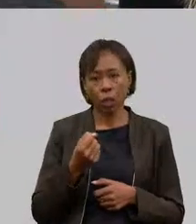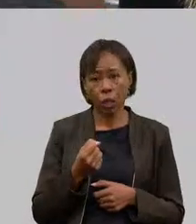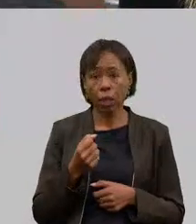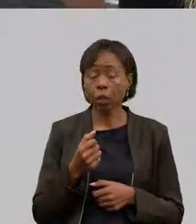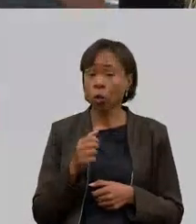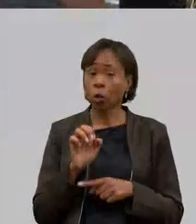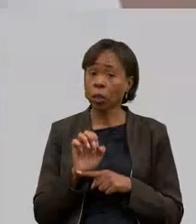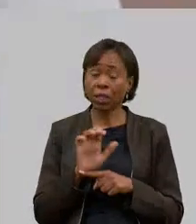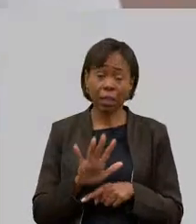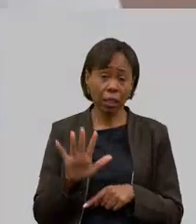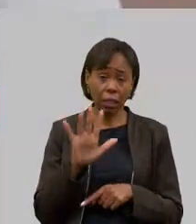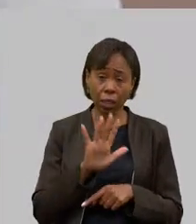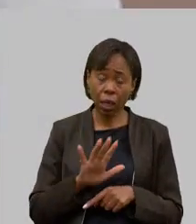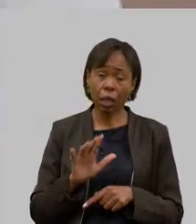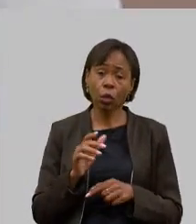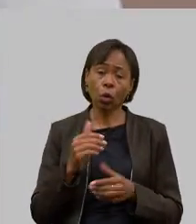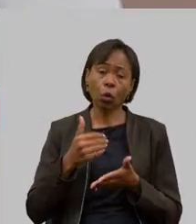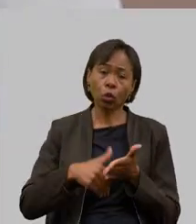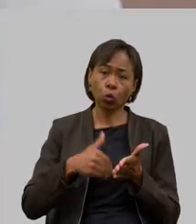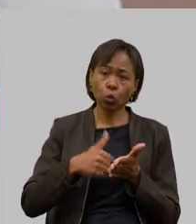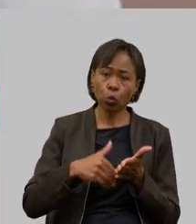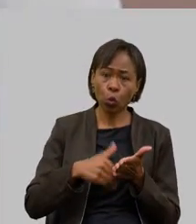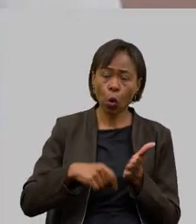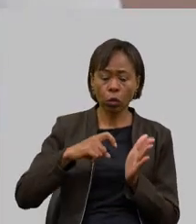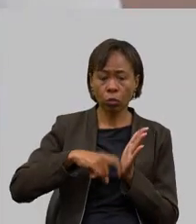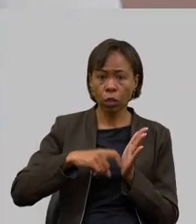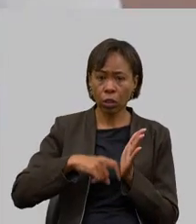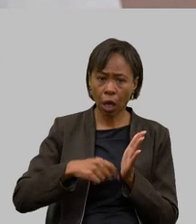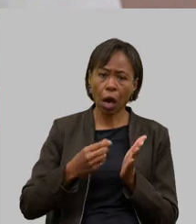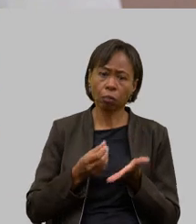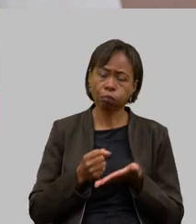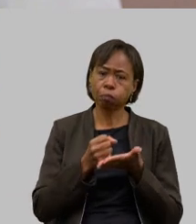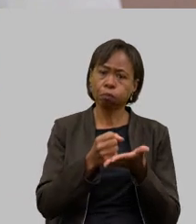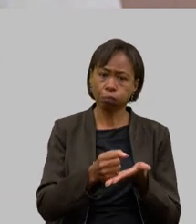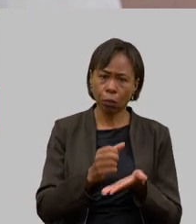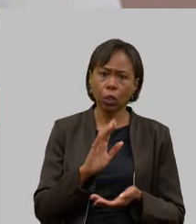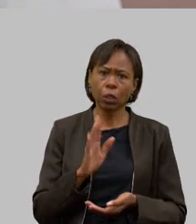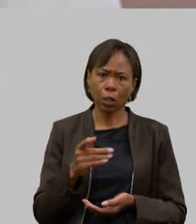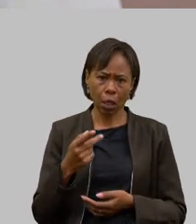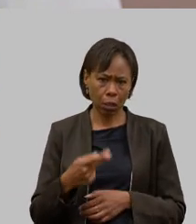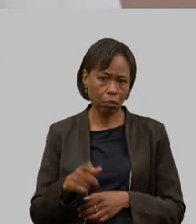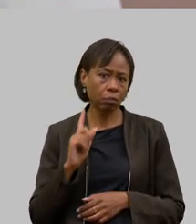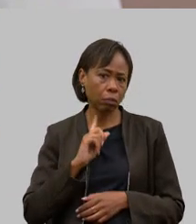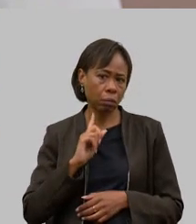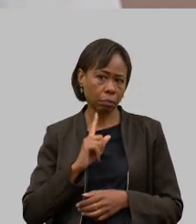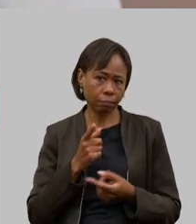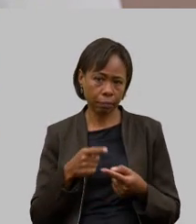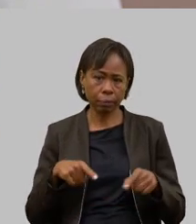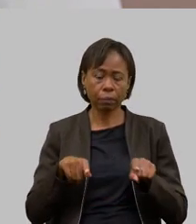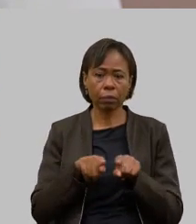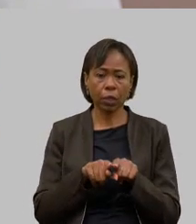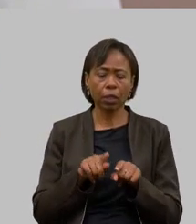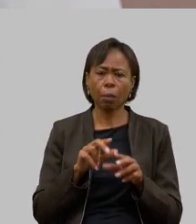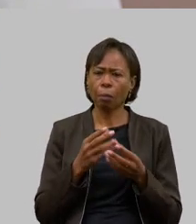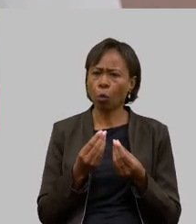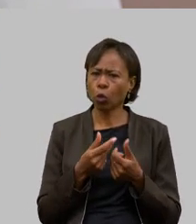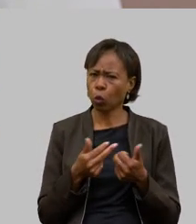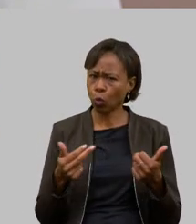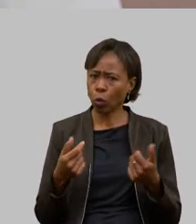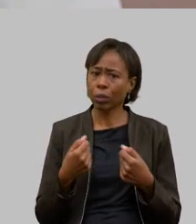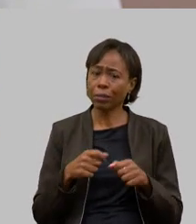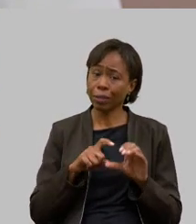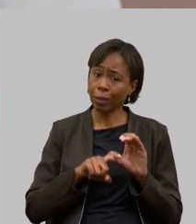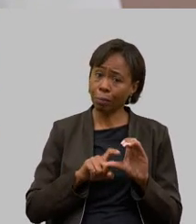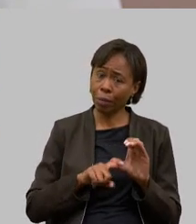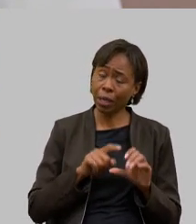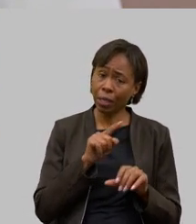benefícios fiscais que podem dar já são dados aqui Minas é parceiro eu sei que muita coisa depende do governo federal